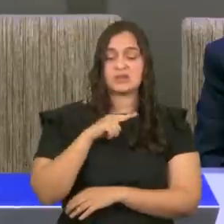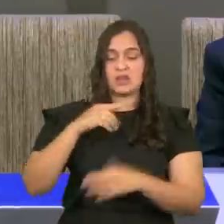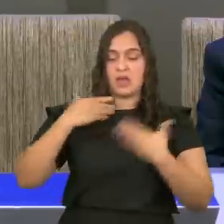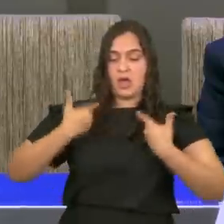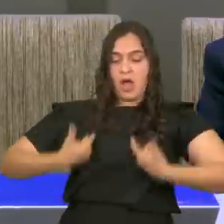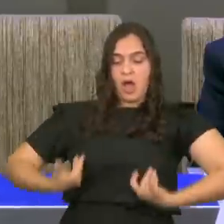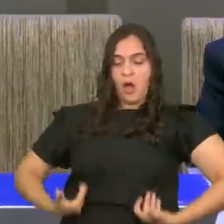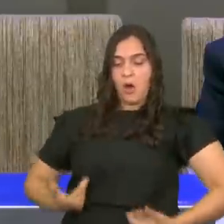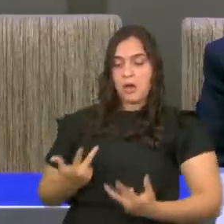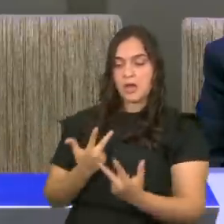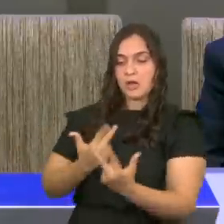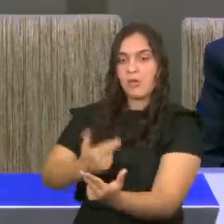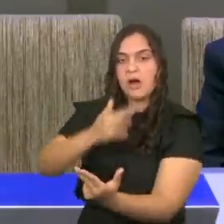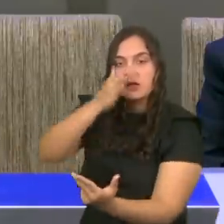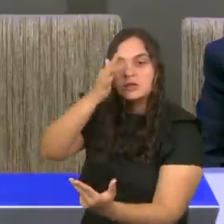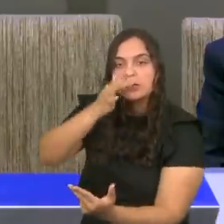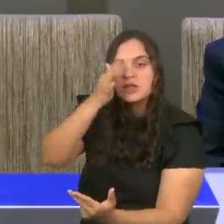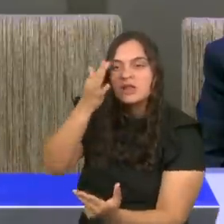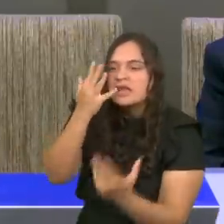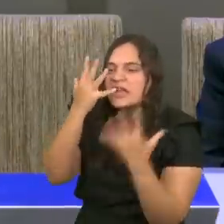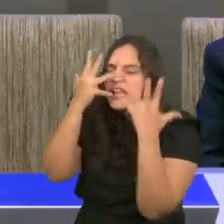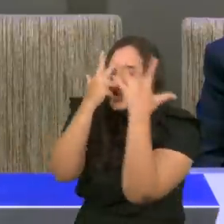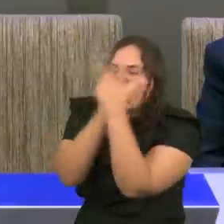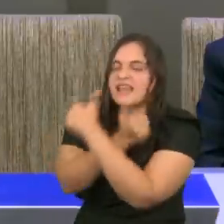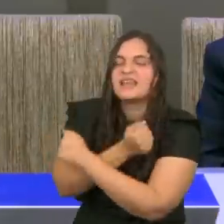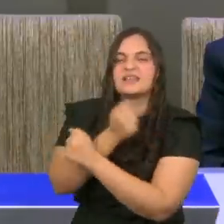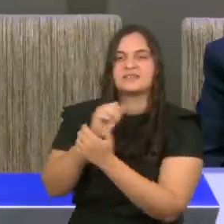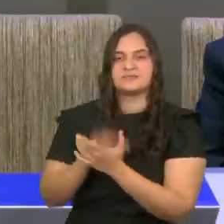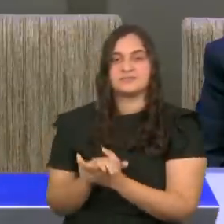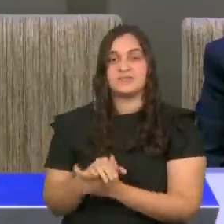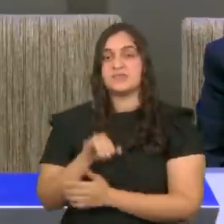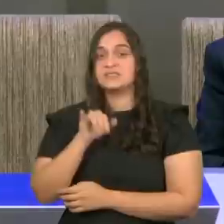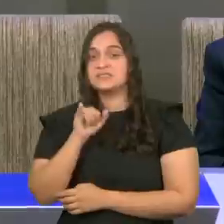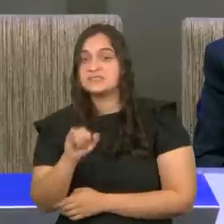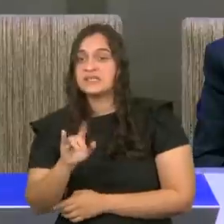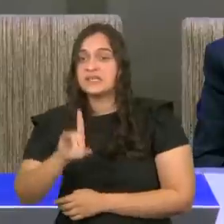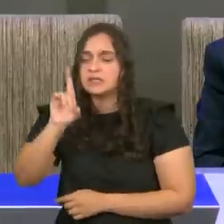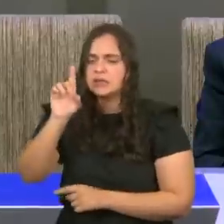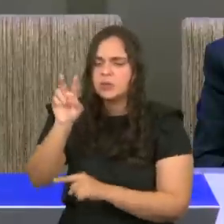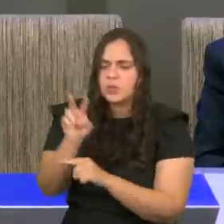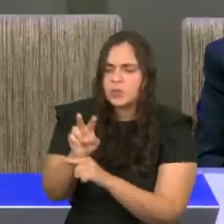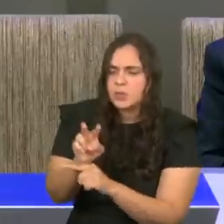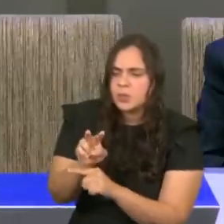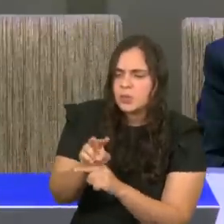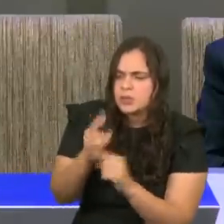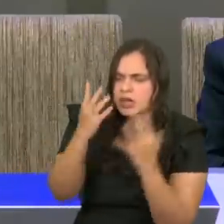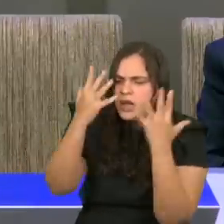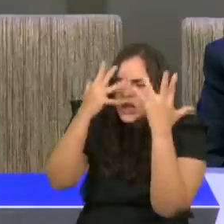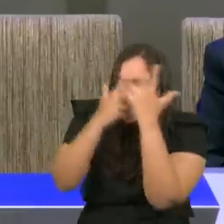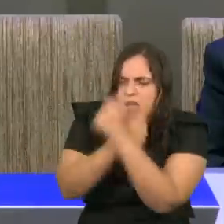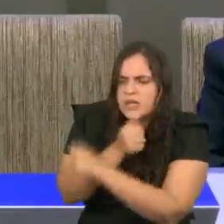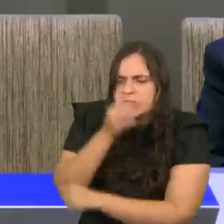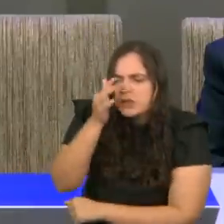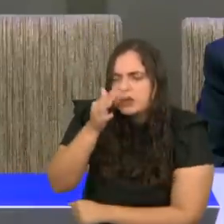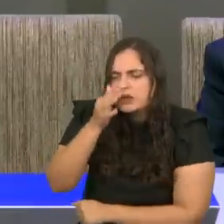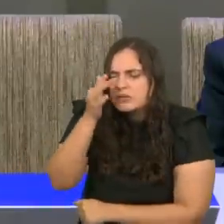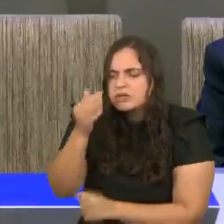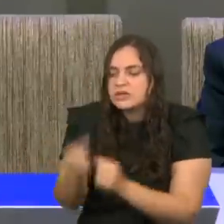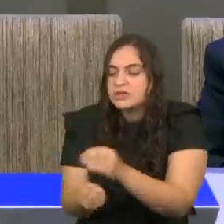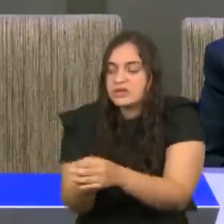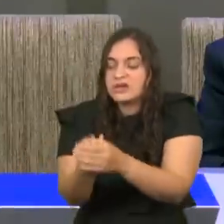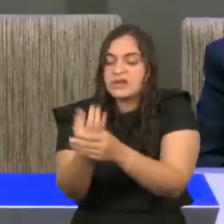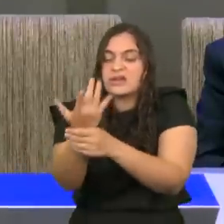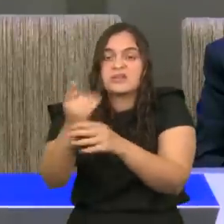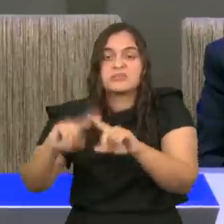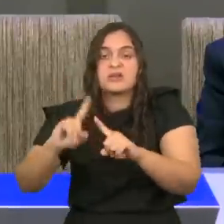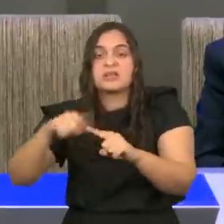veste a erva, que hoje está no campo, e amanhã é lançada no forno, quanto mais a voz, homens